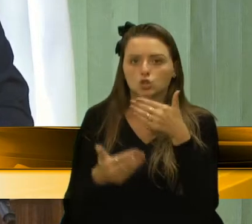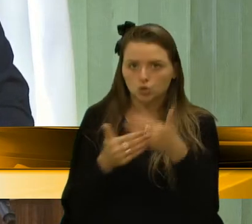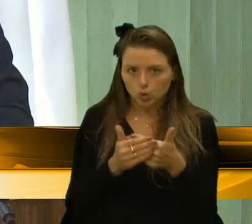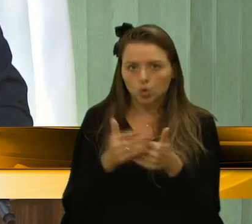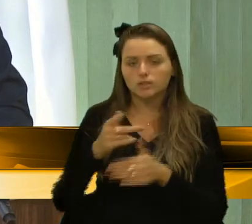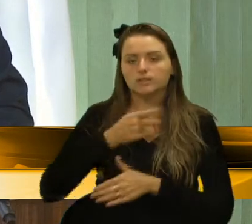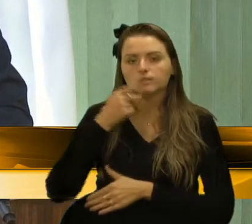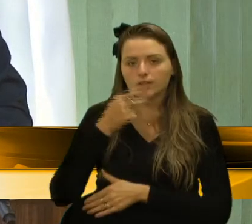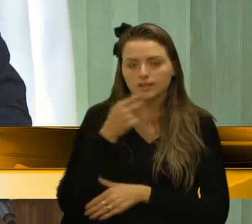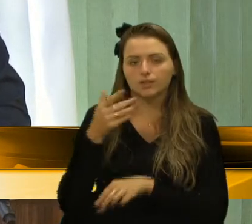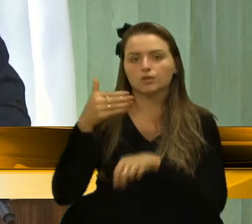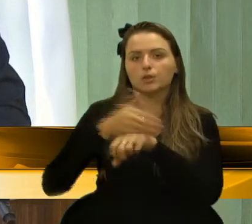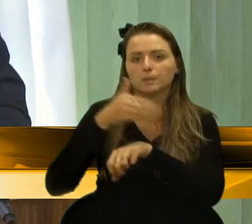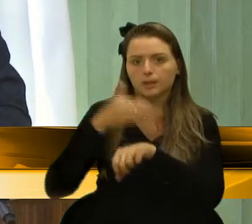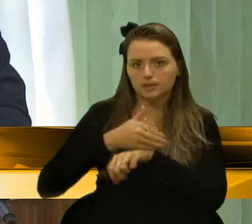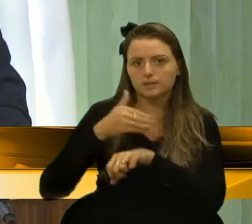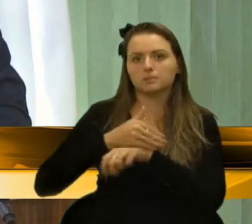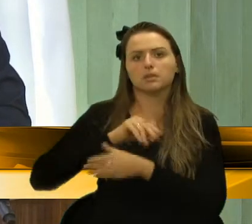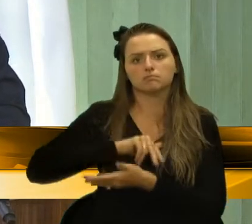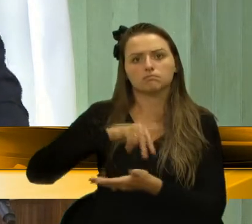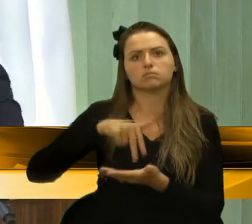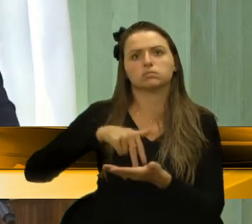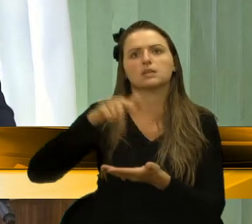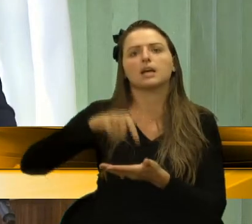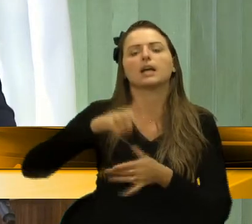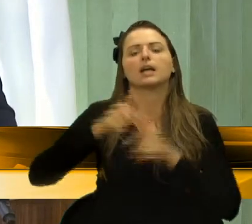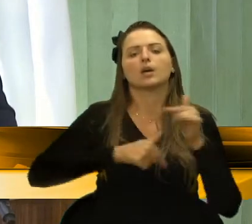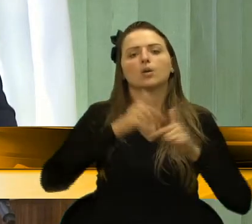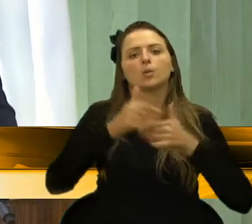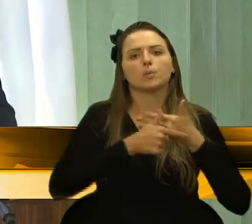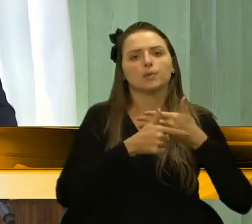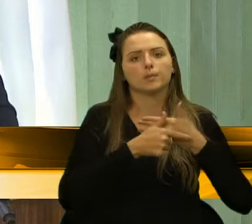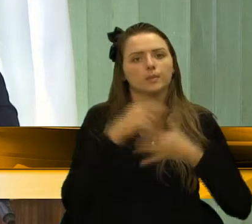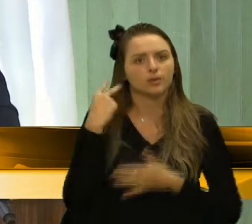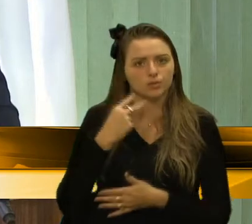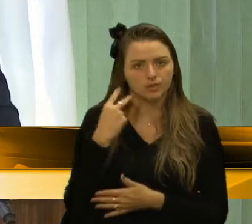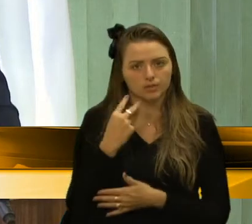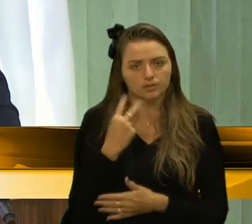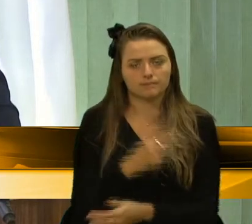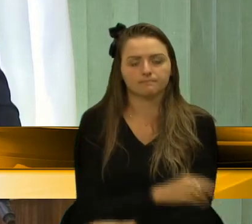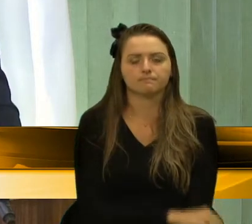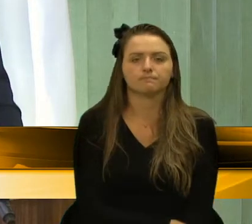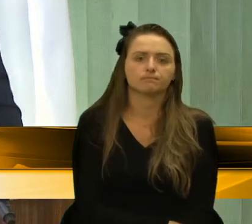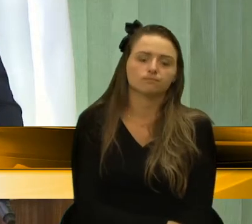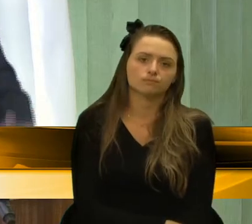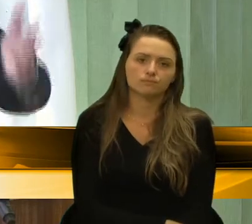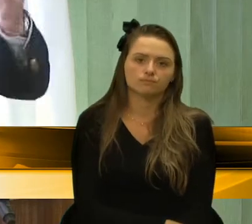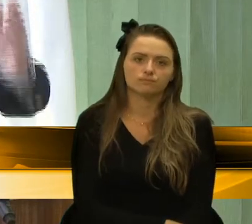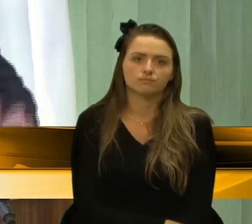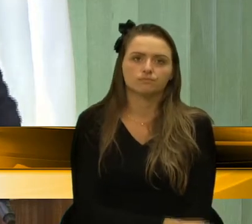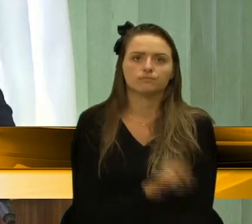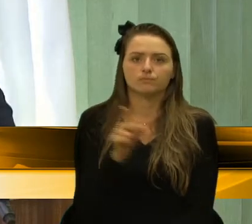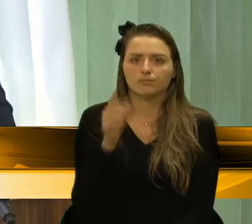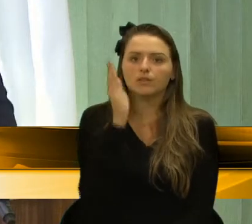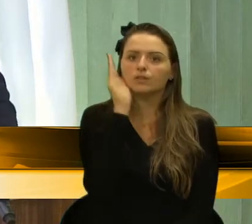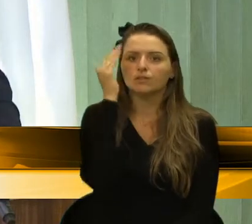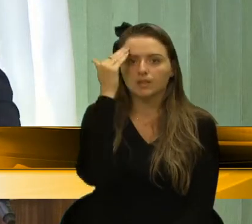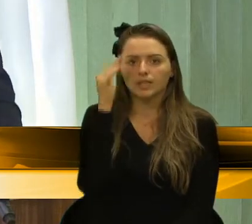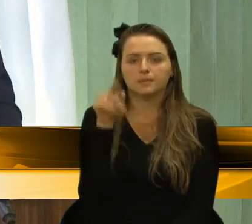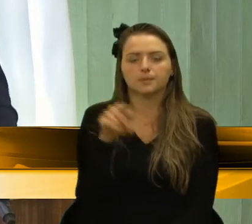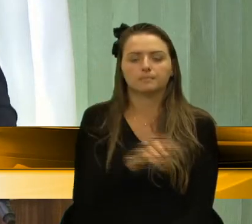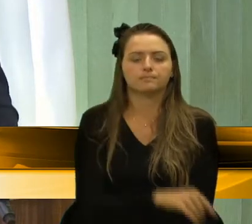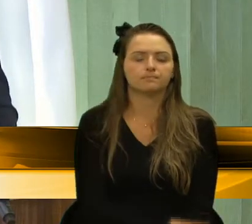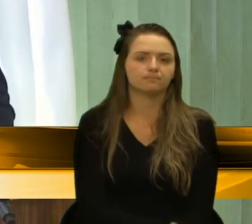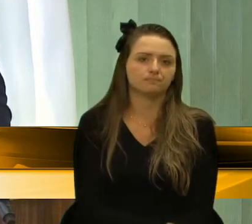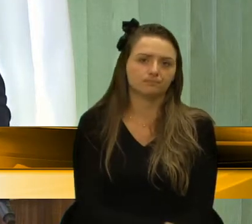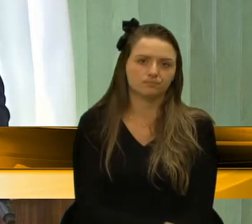falando e participando ativamente. Esse é o trabalho de um vereador. Esse é o trabalho de um vereador. Felipe, vereador Felipe,